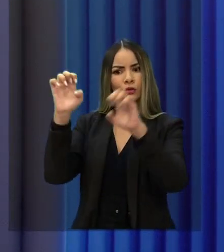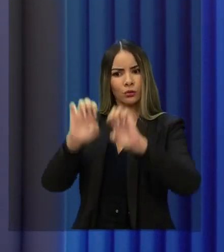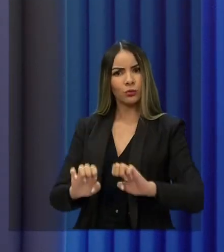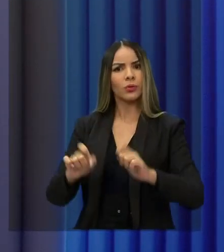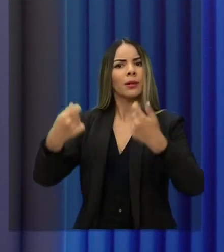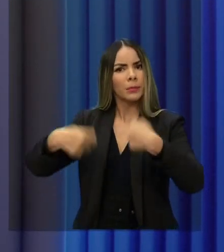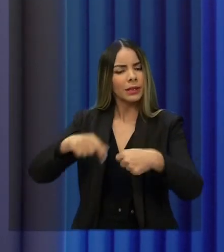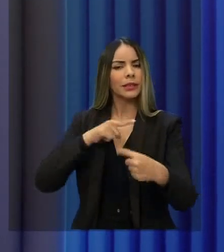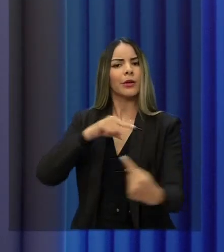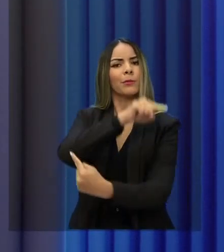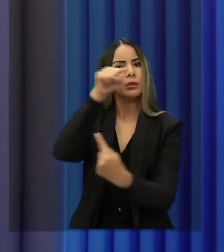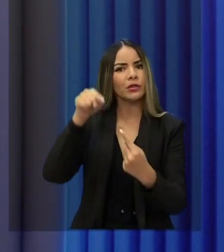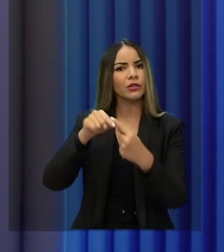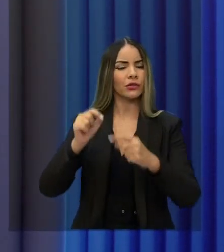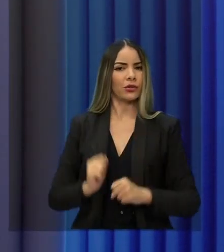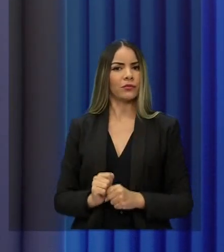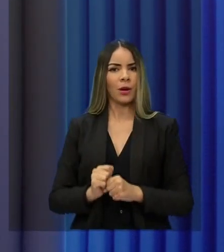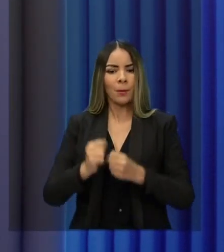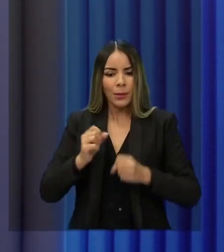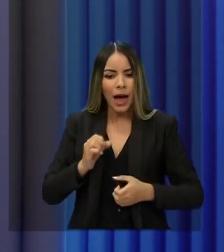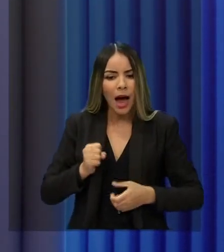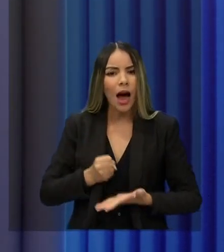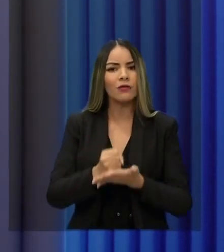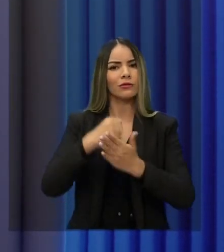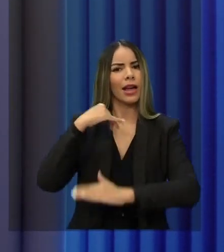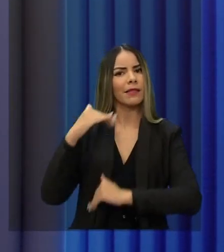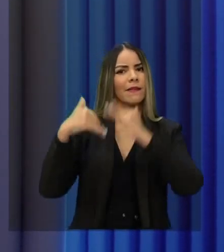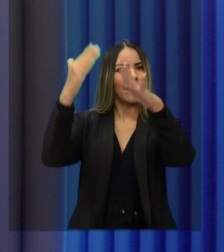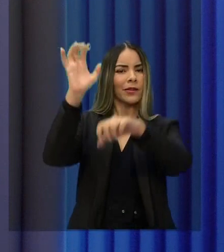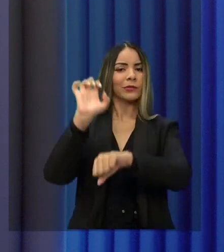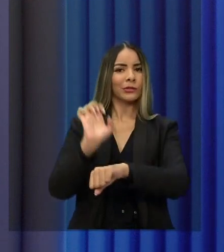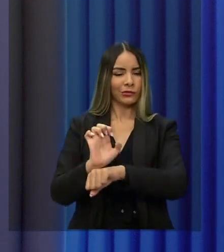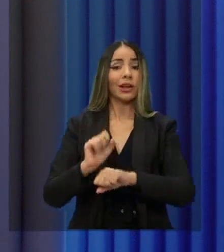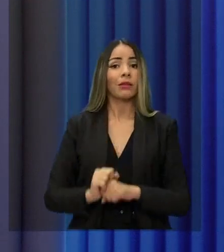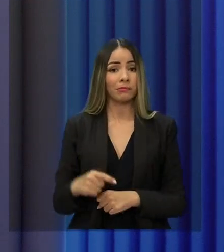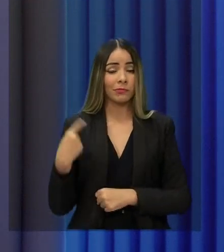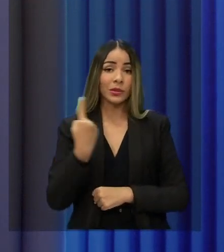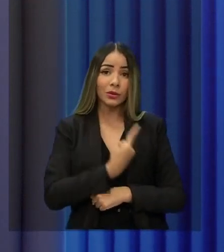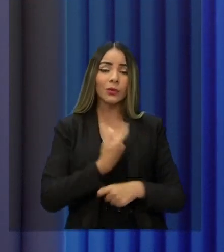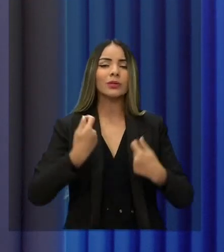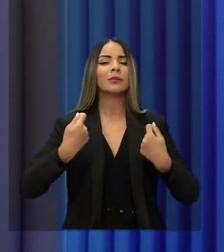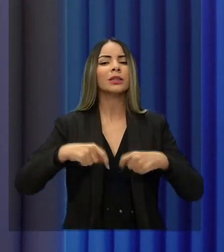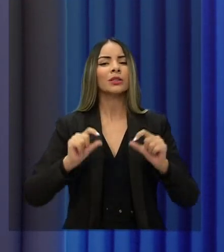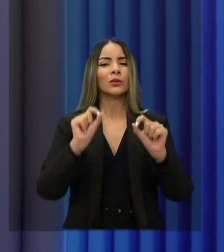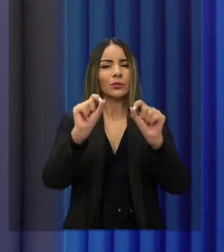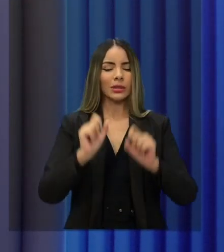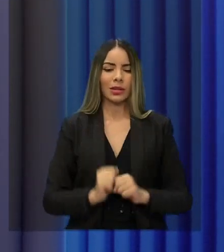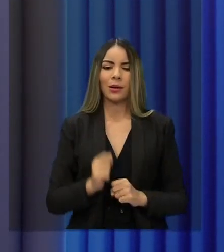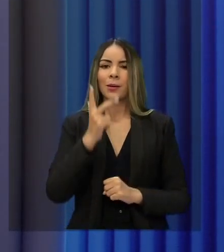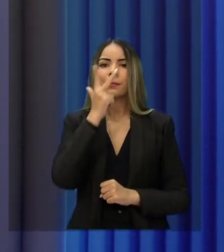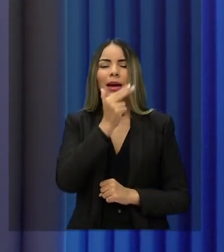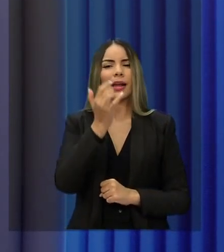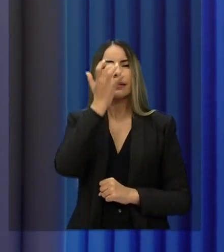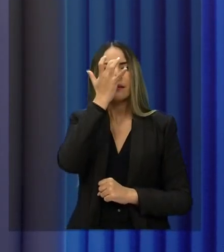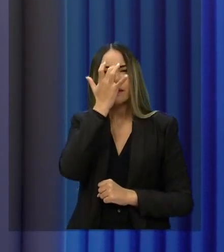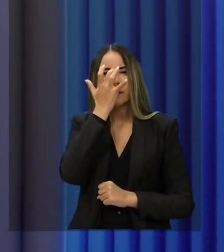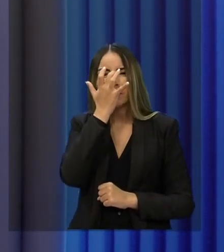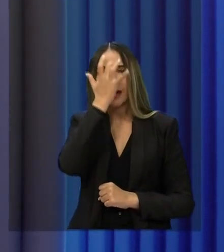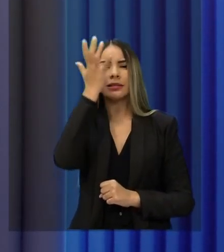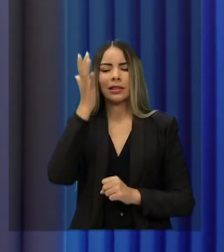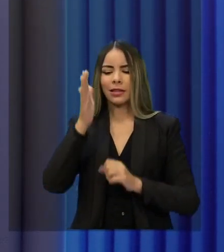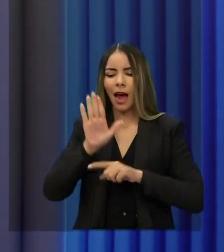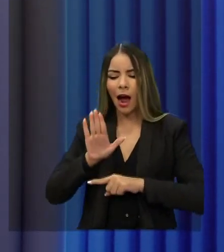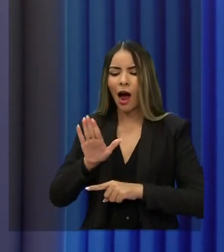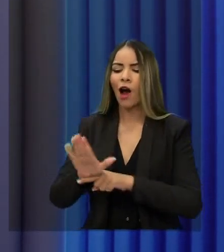A infraestrutura tem que facilitar o desenvolvimento econômico do Estado. A gente precisa, candidato, facilitar escoamento da produção agrícola.